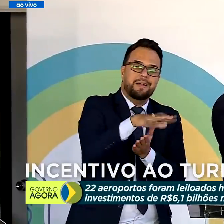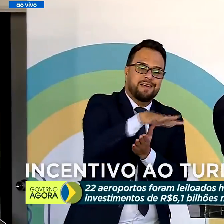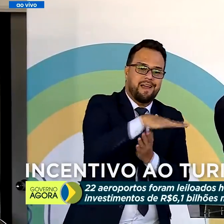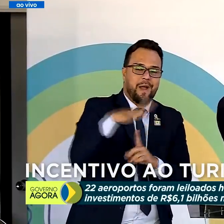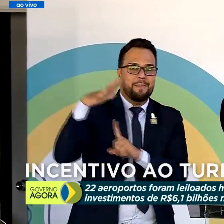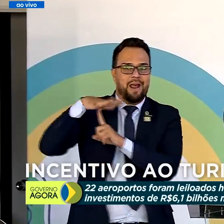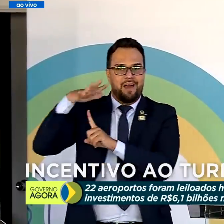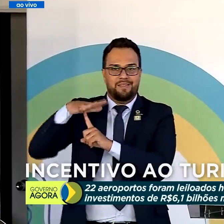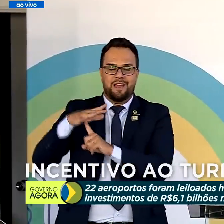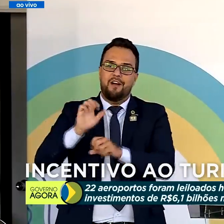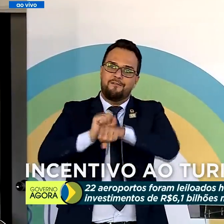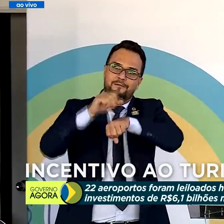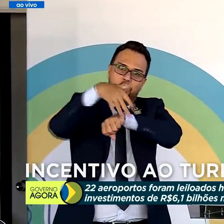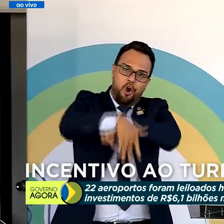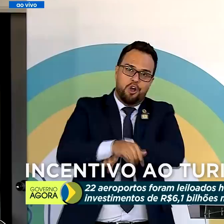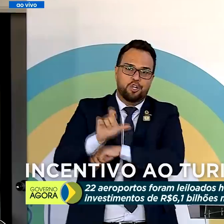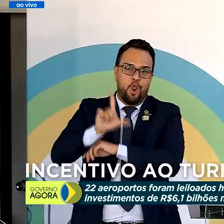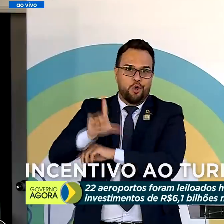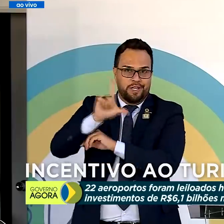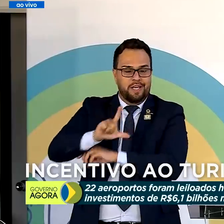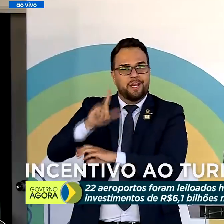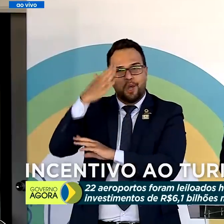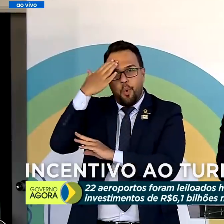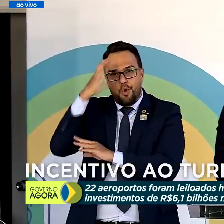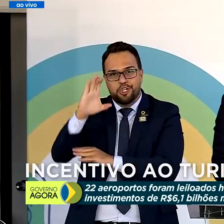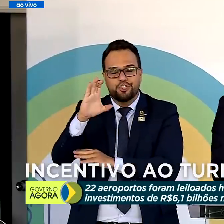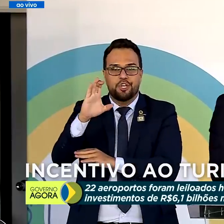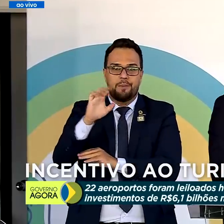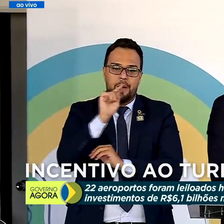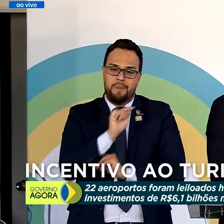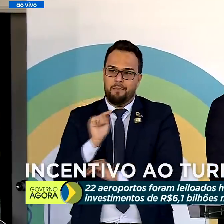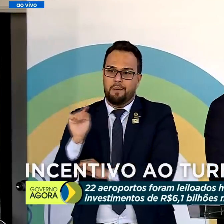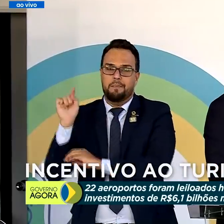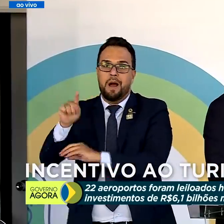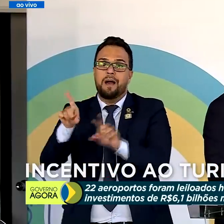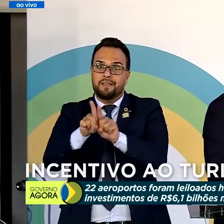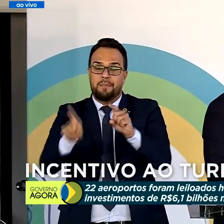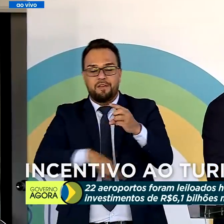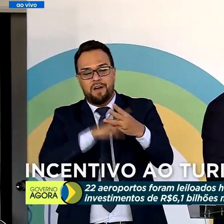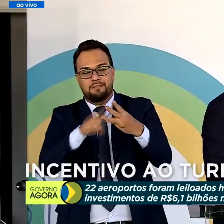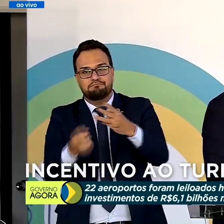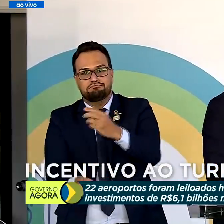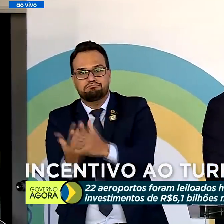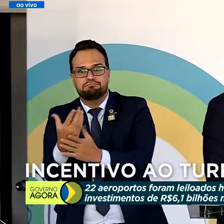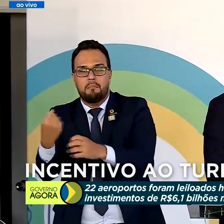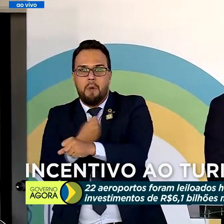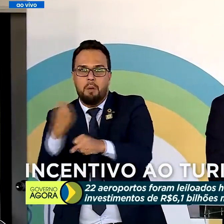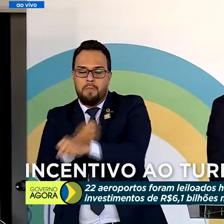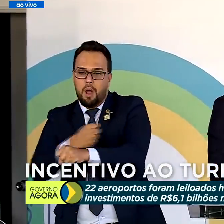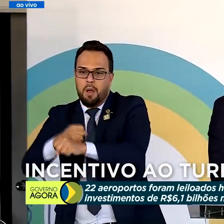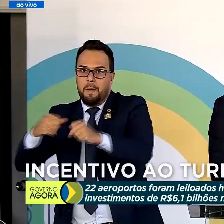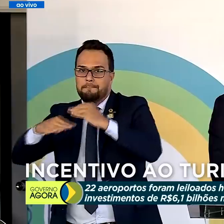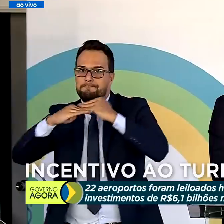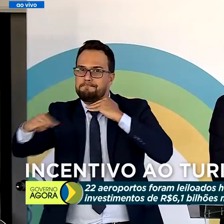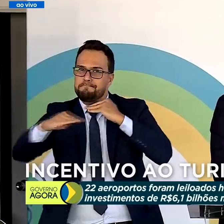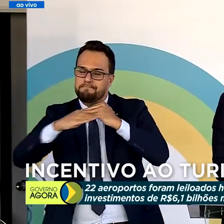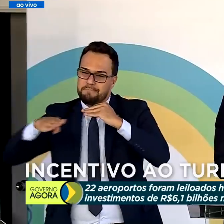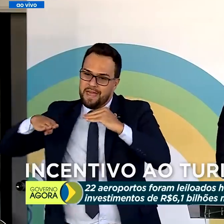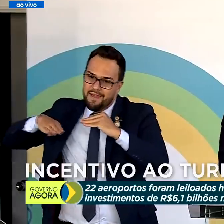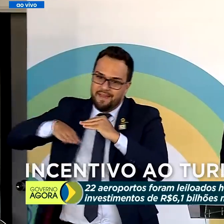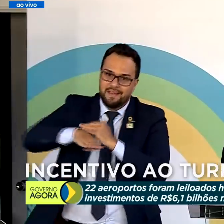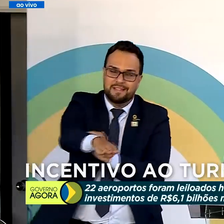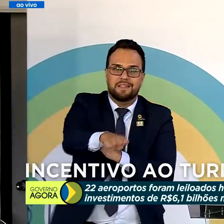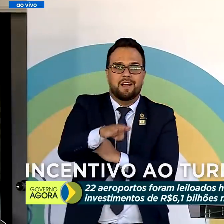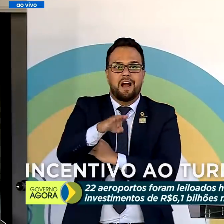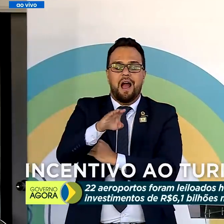Foz do Iguaçu, no aeroporto de Londrina, no aeroporto de Curitiba, com a terceira pista do aeroporto Afonso Pena, em Curitiba, uma pista de 3 mil metros,